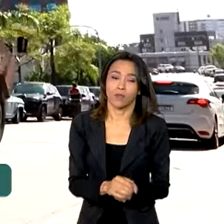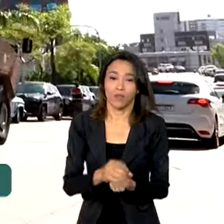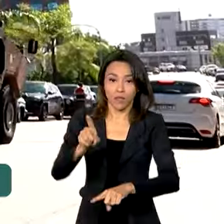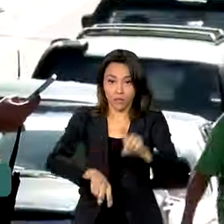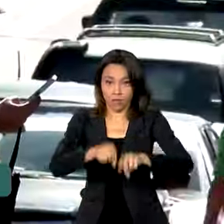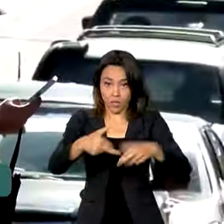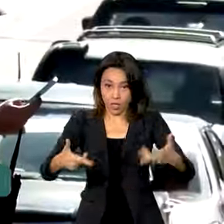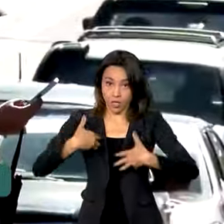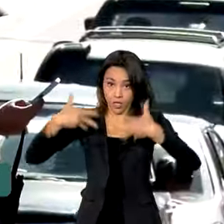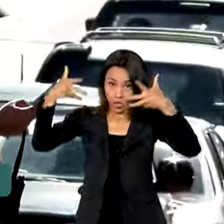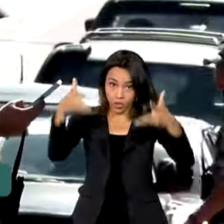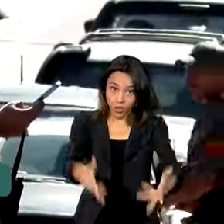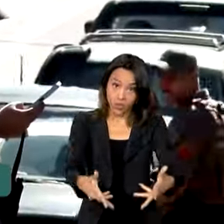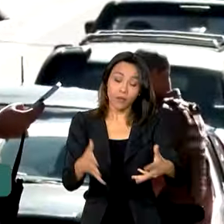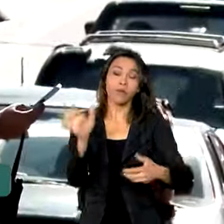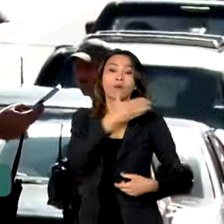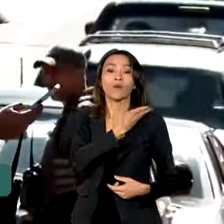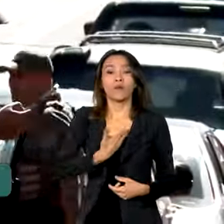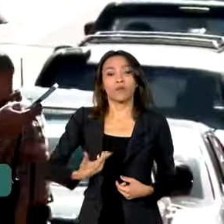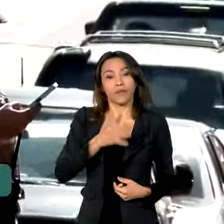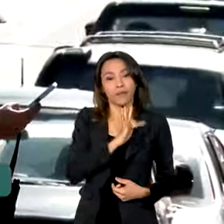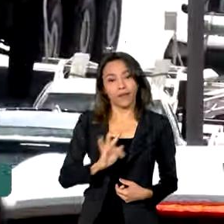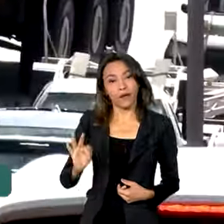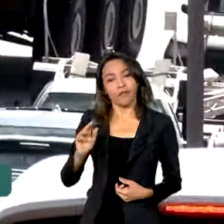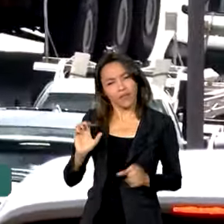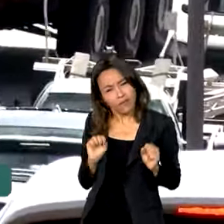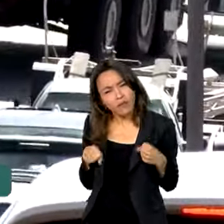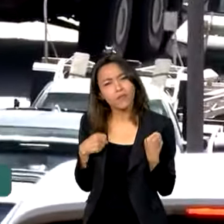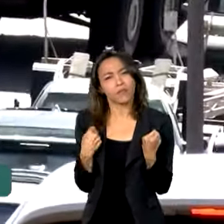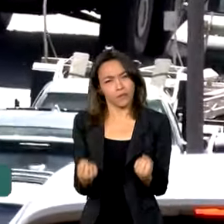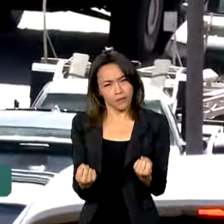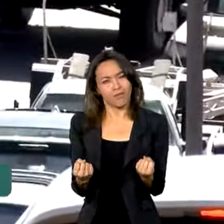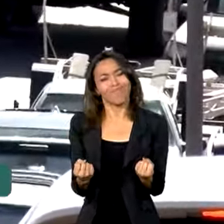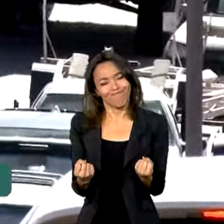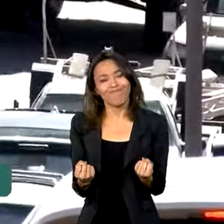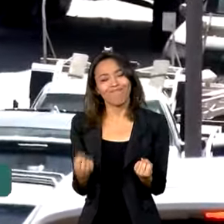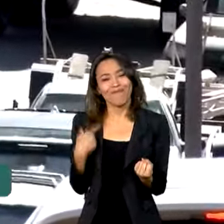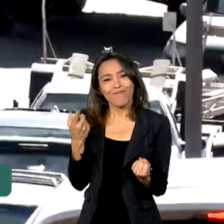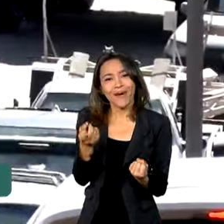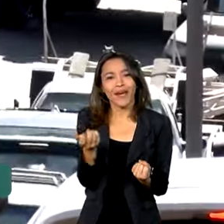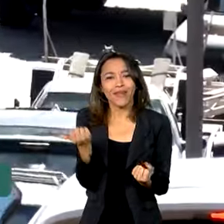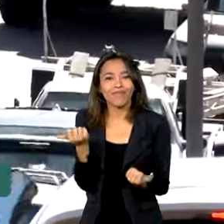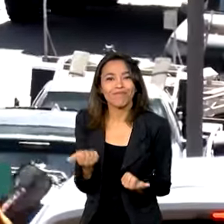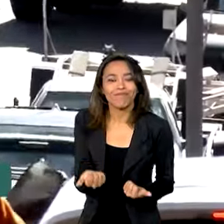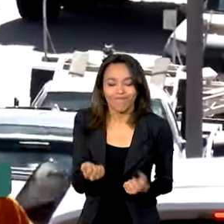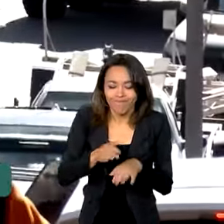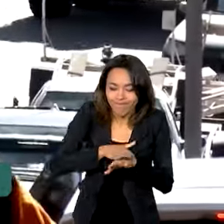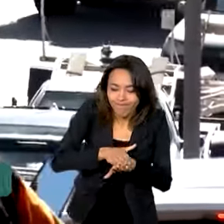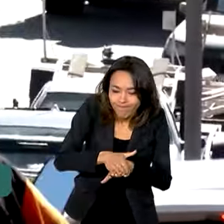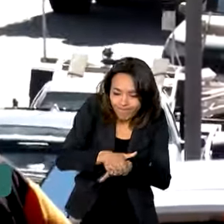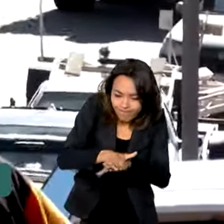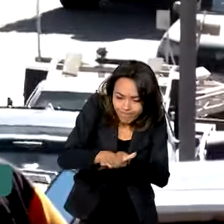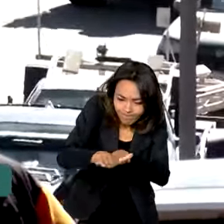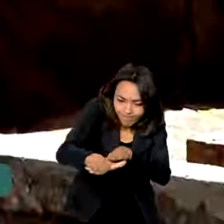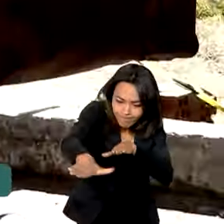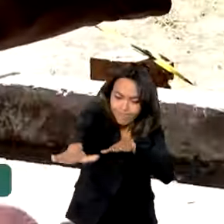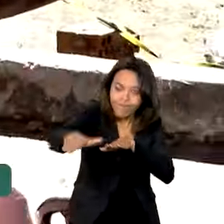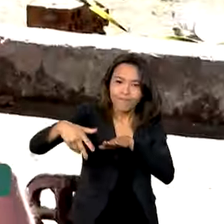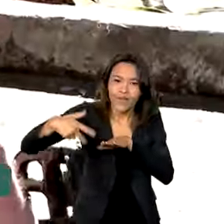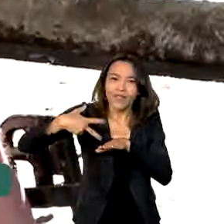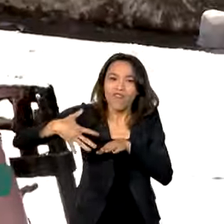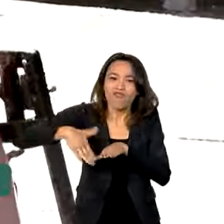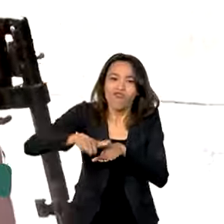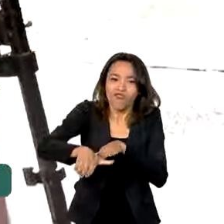cheguem ao destino, o governo federal está empenhado no trabalho de recuperação das rodovias. Existem também equipes